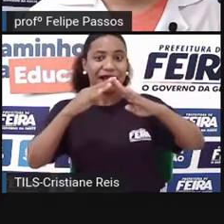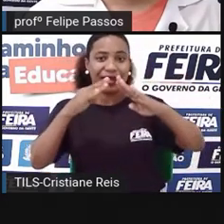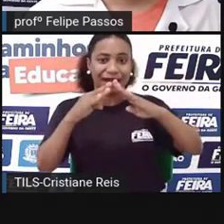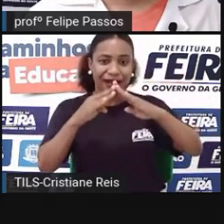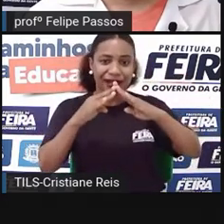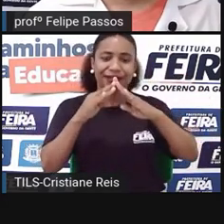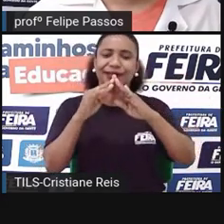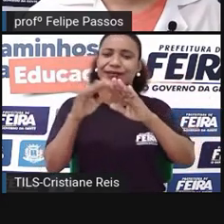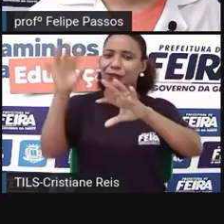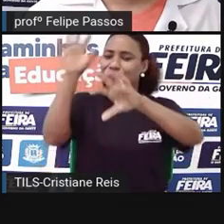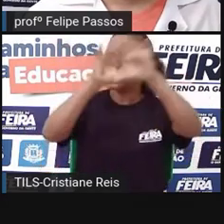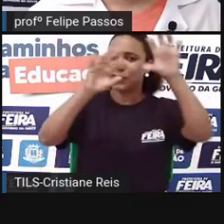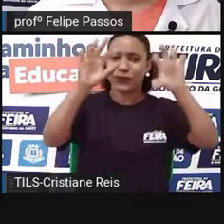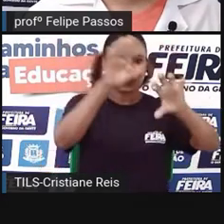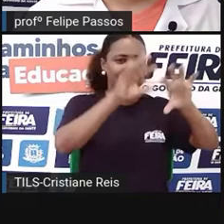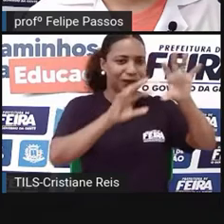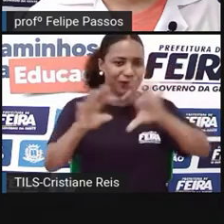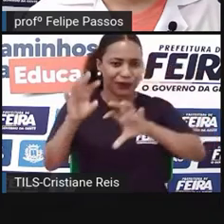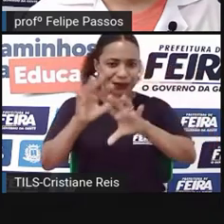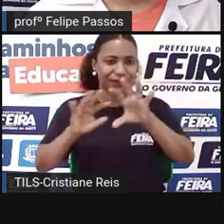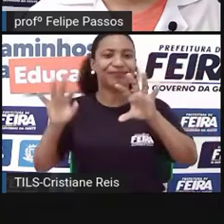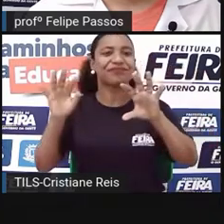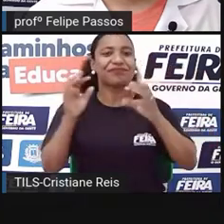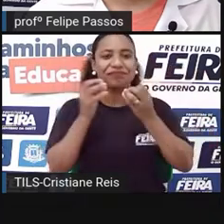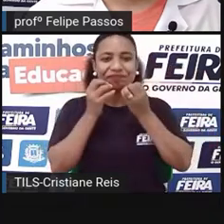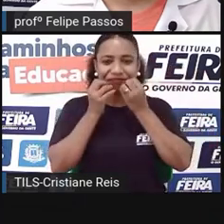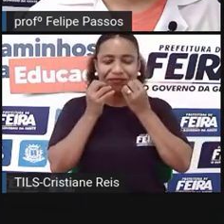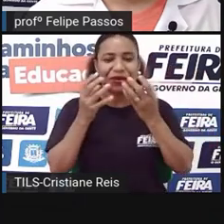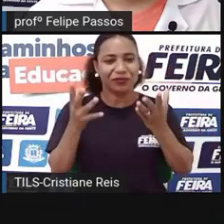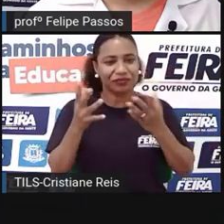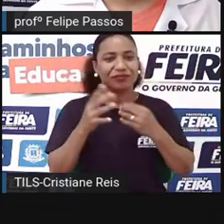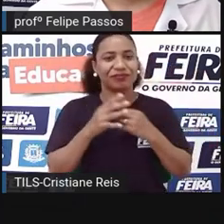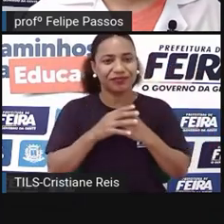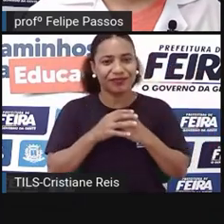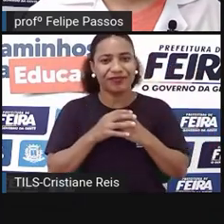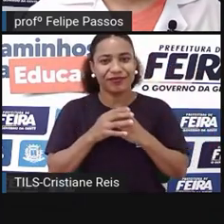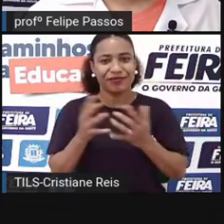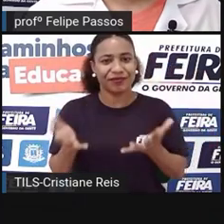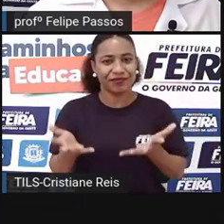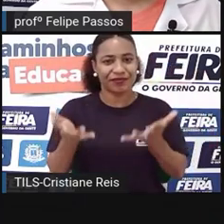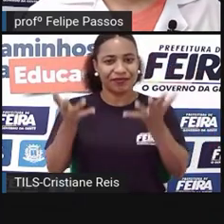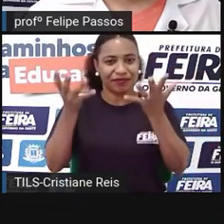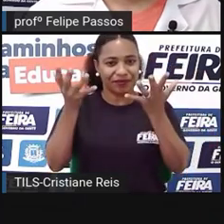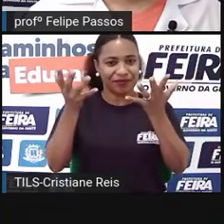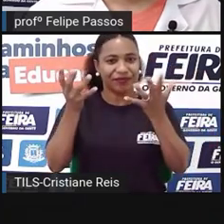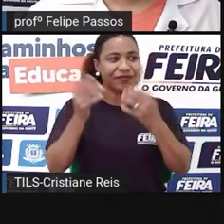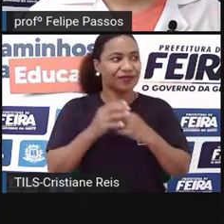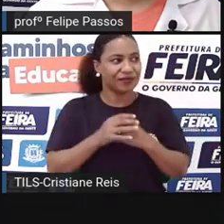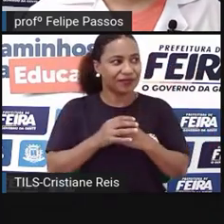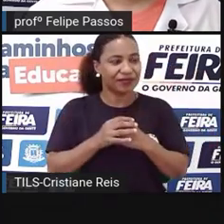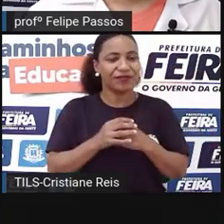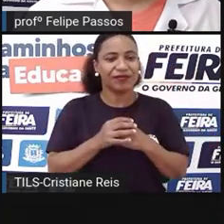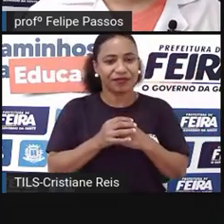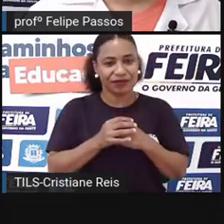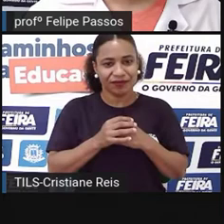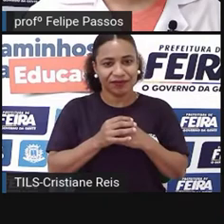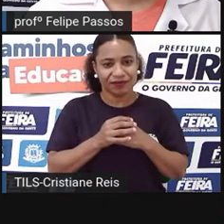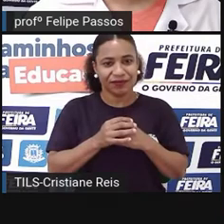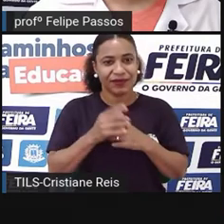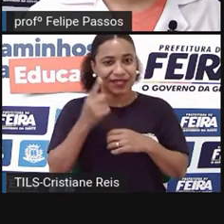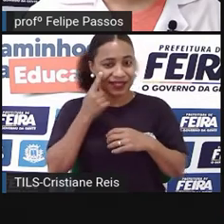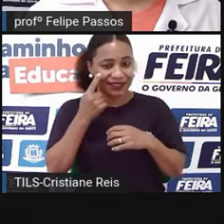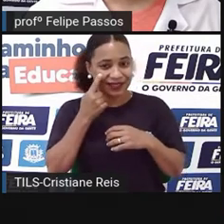toda a decoração de como pode ficar. Então, essa mesma coisa, nessa ali eu busquei mostrar um pouco do lado